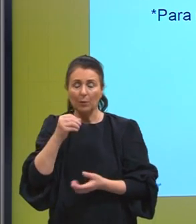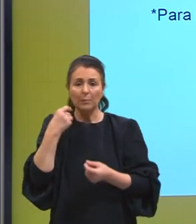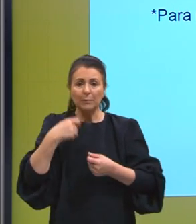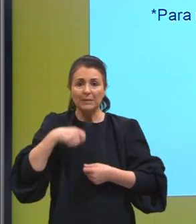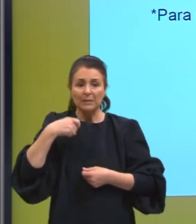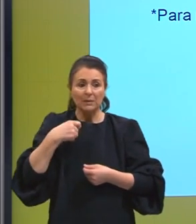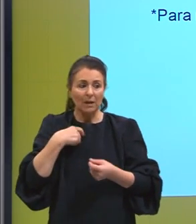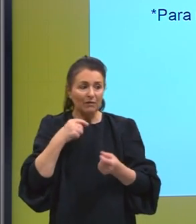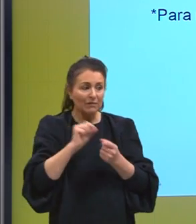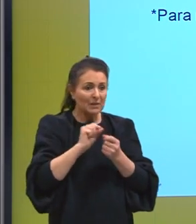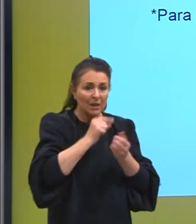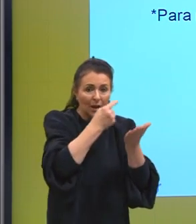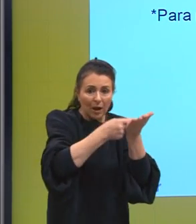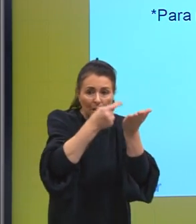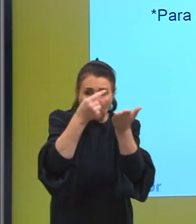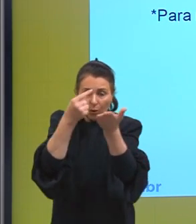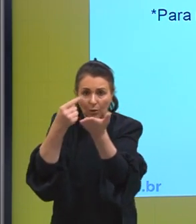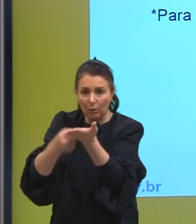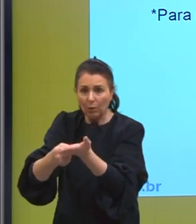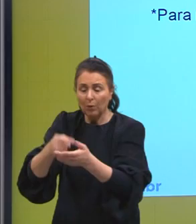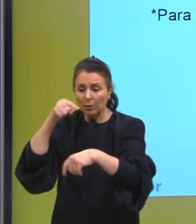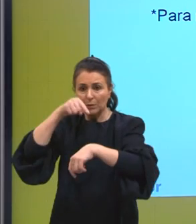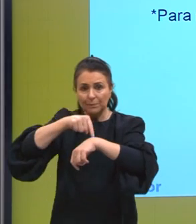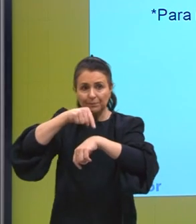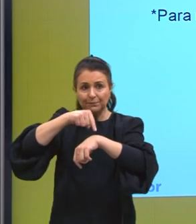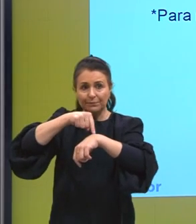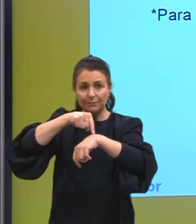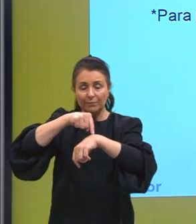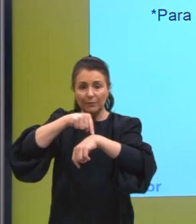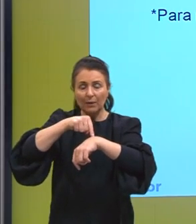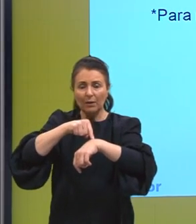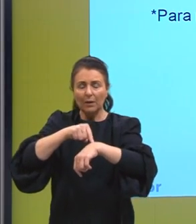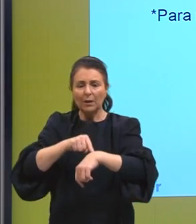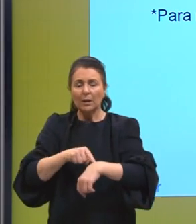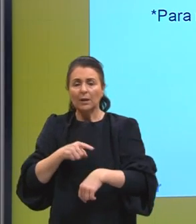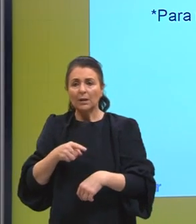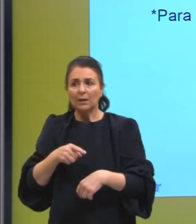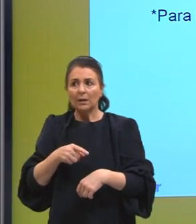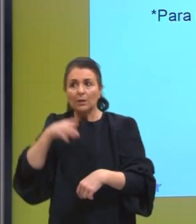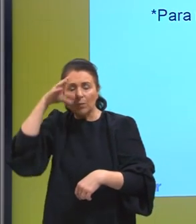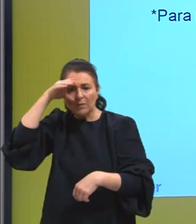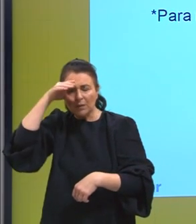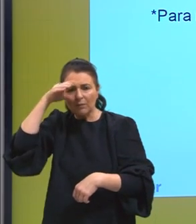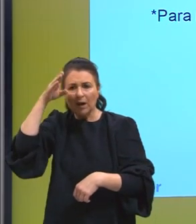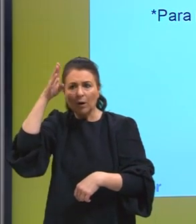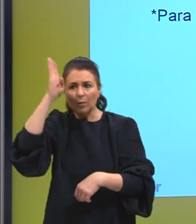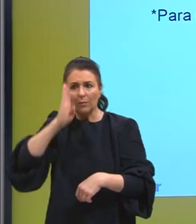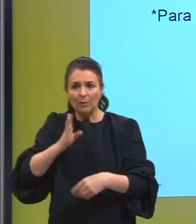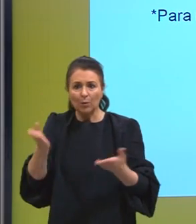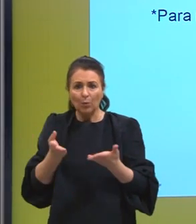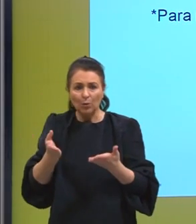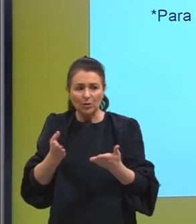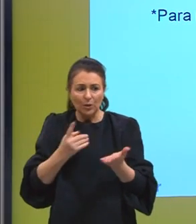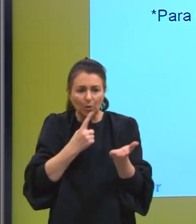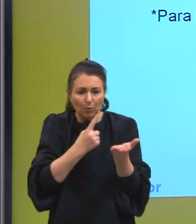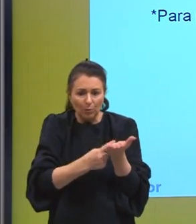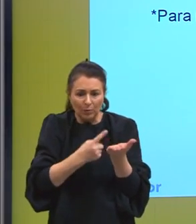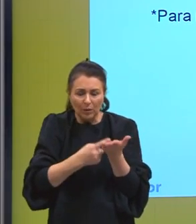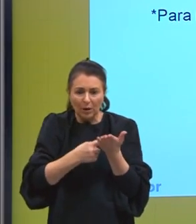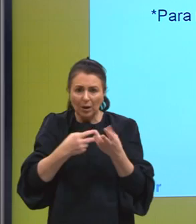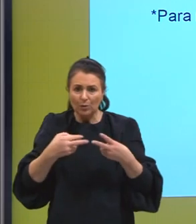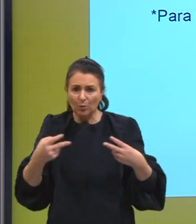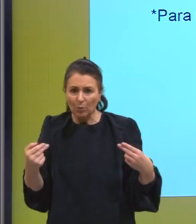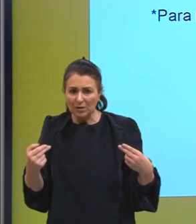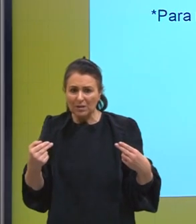acordos, em momentos que nós observarmos o Brasil hoje, os acordos são difíceis às vezes serem